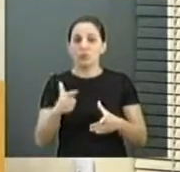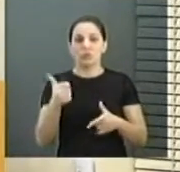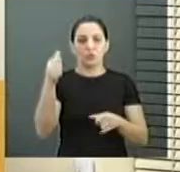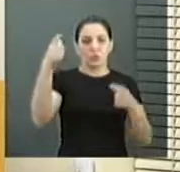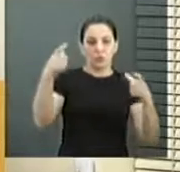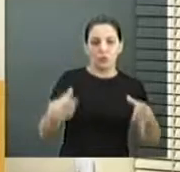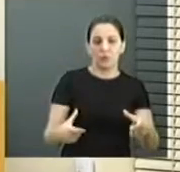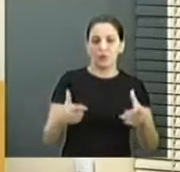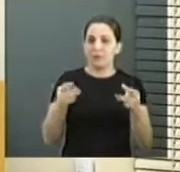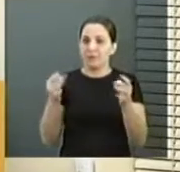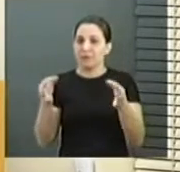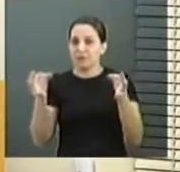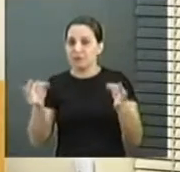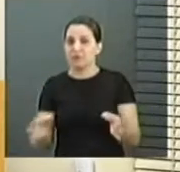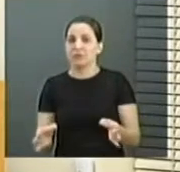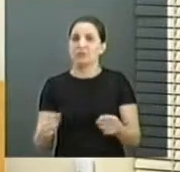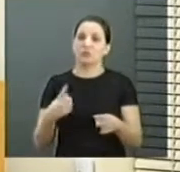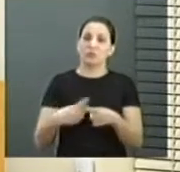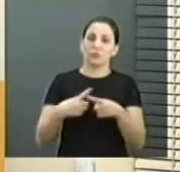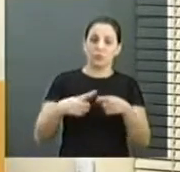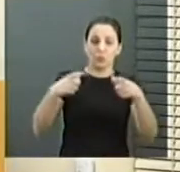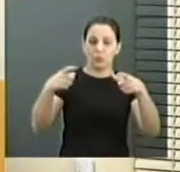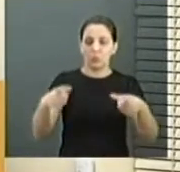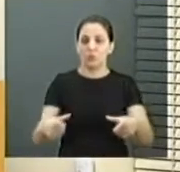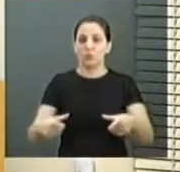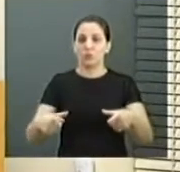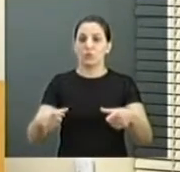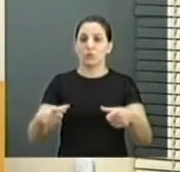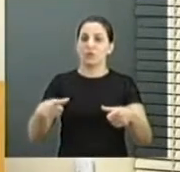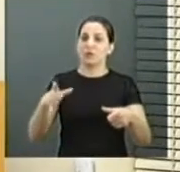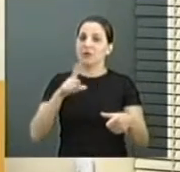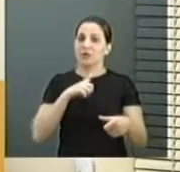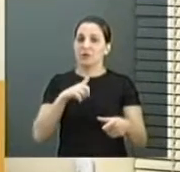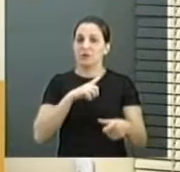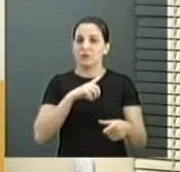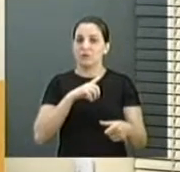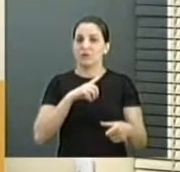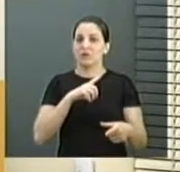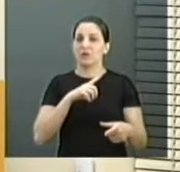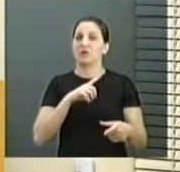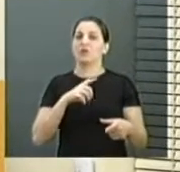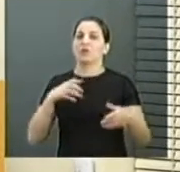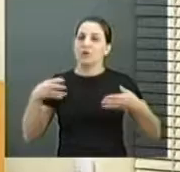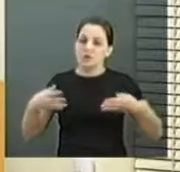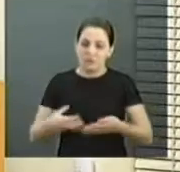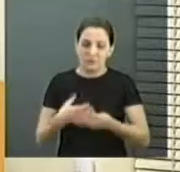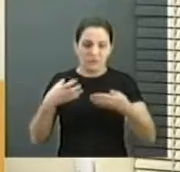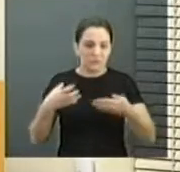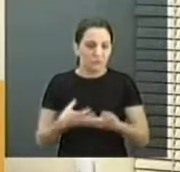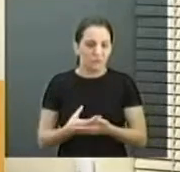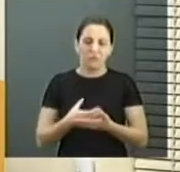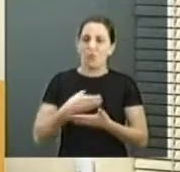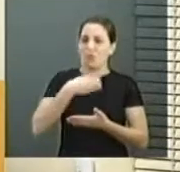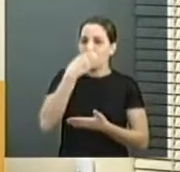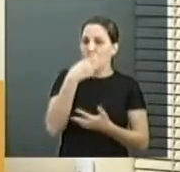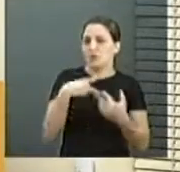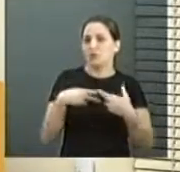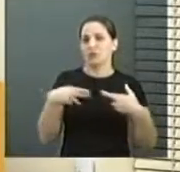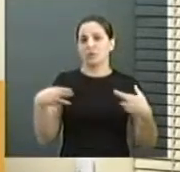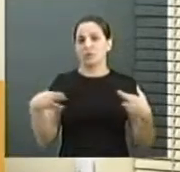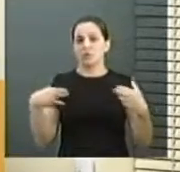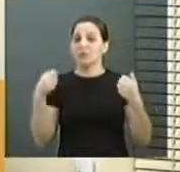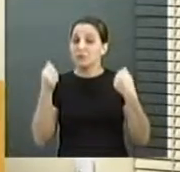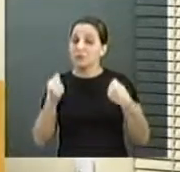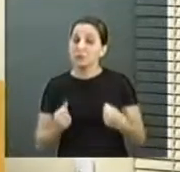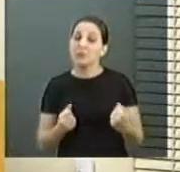produto aqui na cidade, uma vez que aonde fica aquelas bancas com hortifrutos que vêm do assentamento, não é permitido que elas